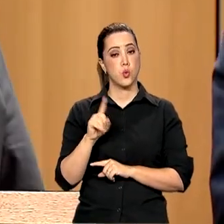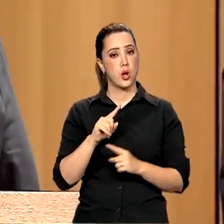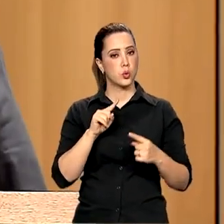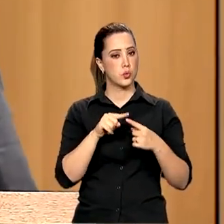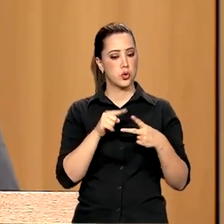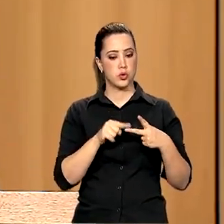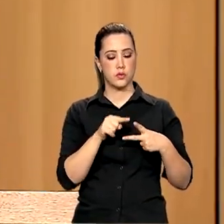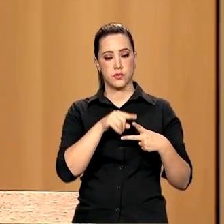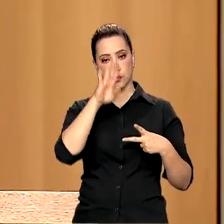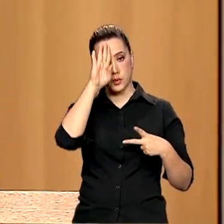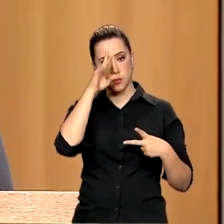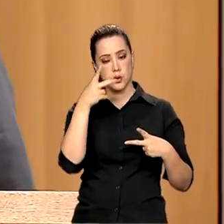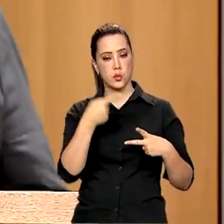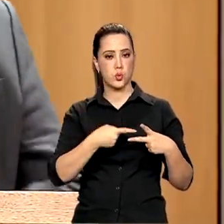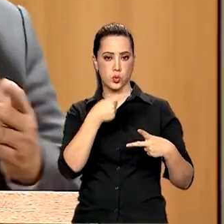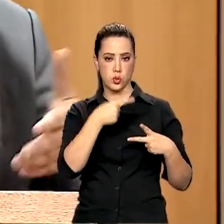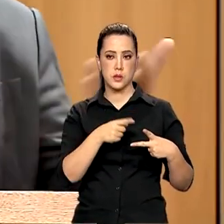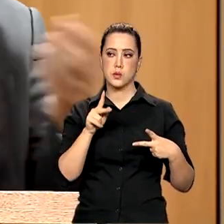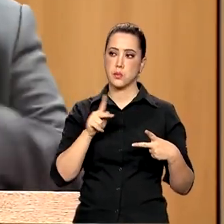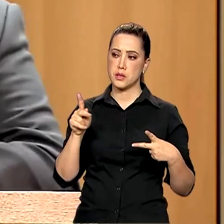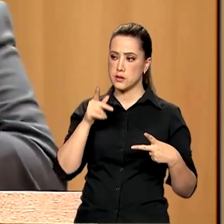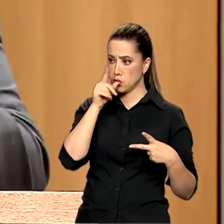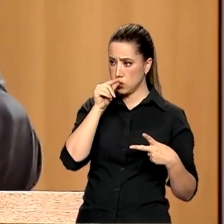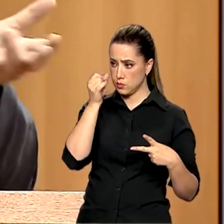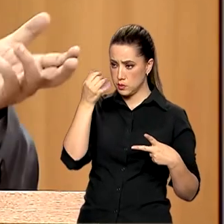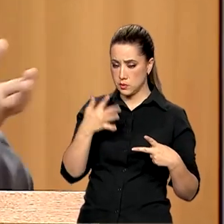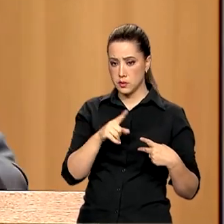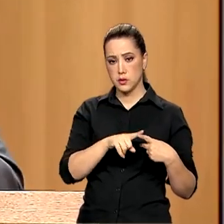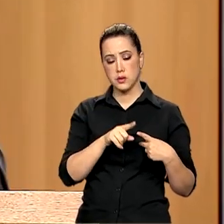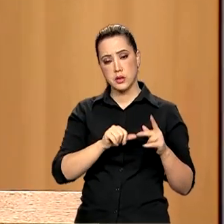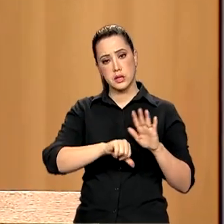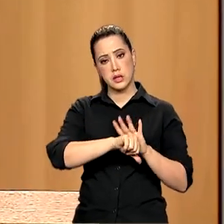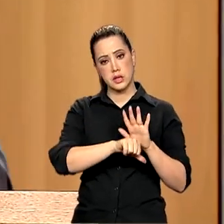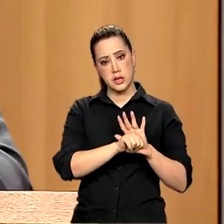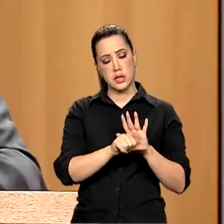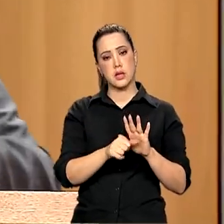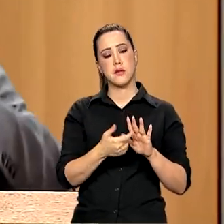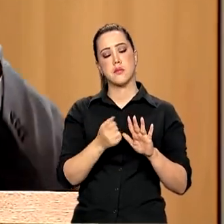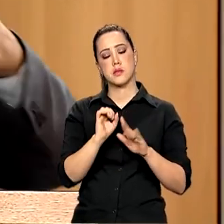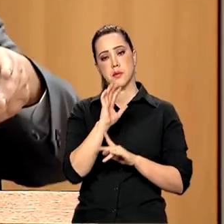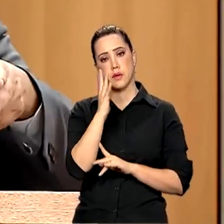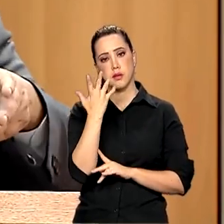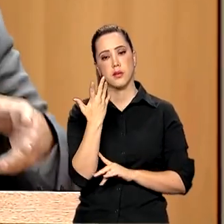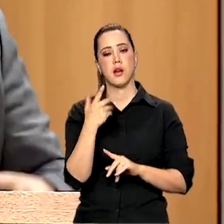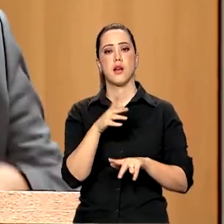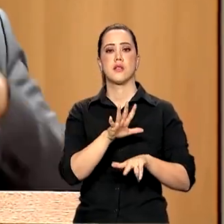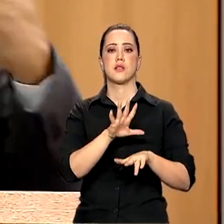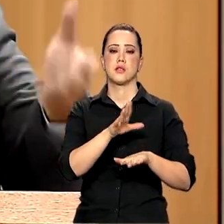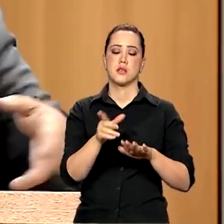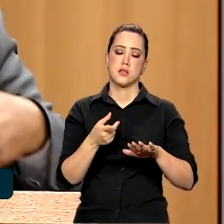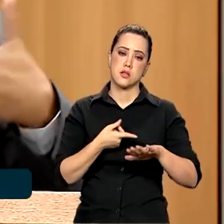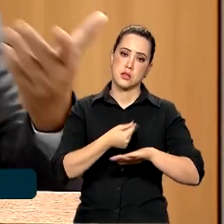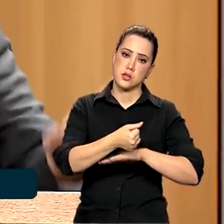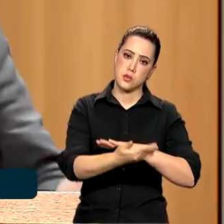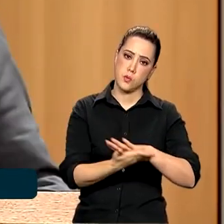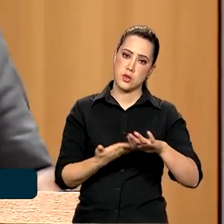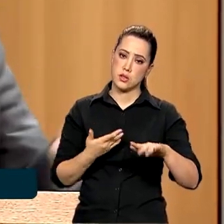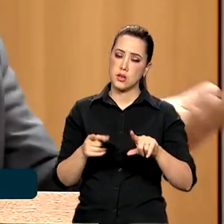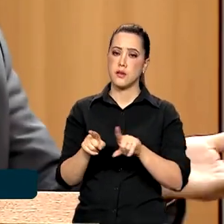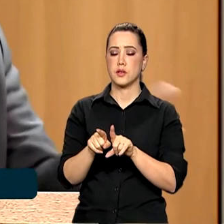que o presidente Alckmin aludiu. Crimes ambientais e lavagem de dinheiro da Ida Elevada, pela dimensão estratégica da Amazônia.